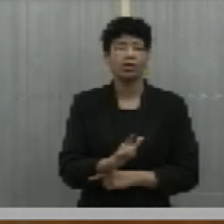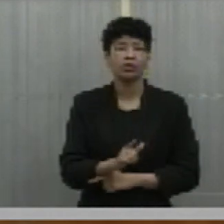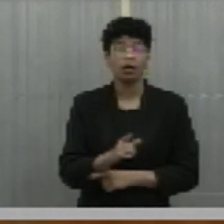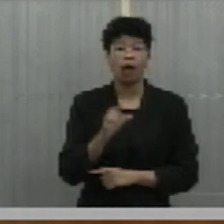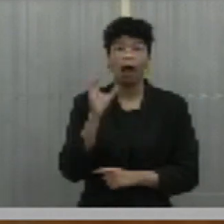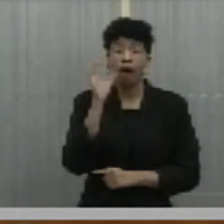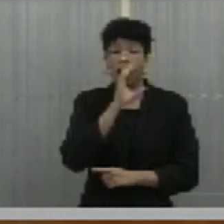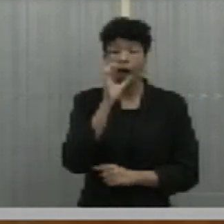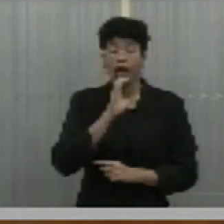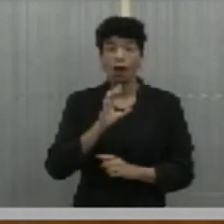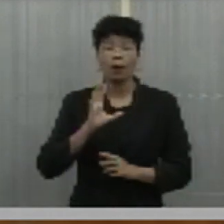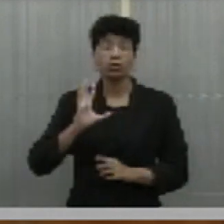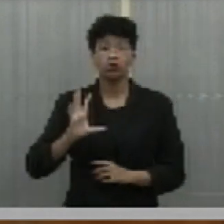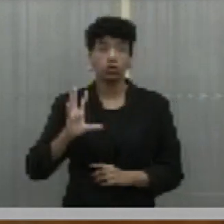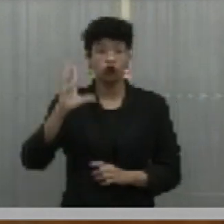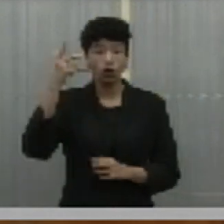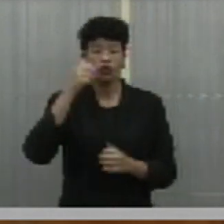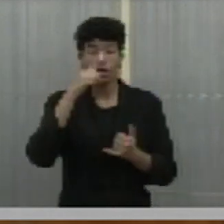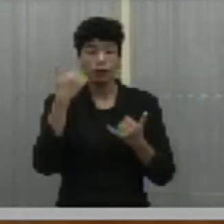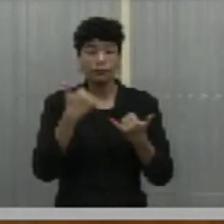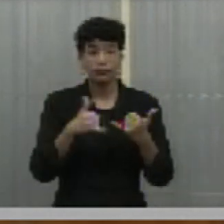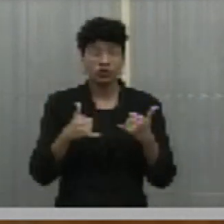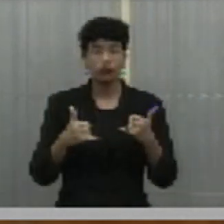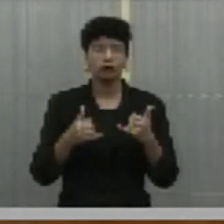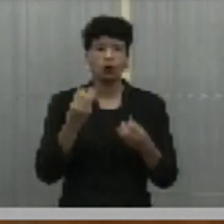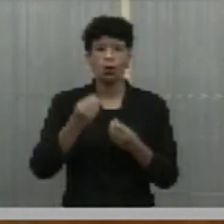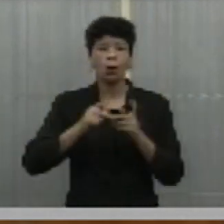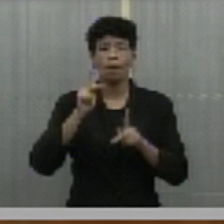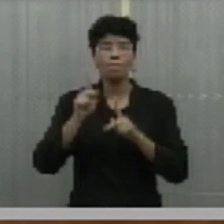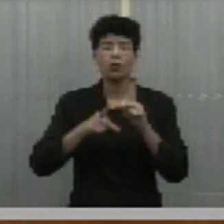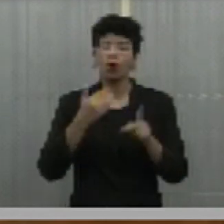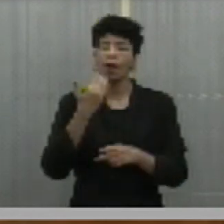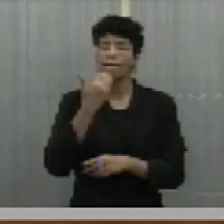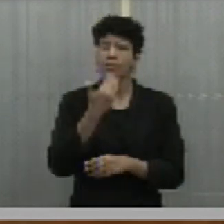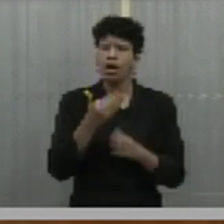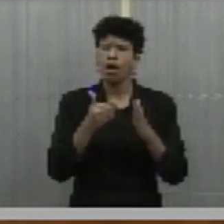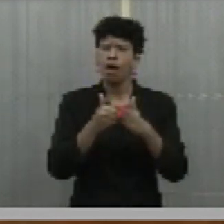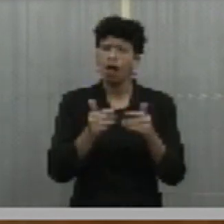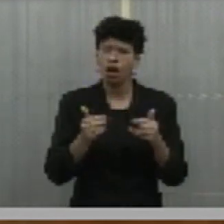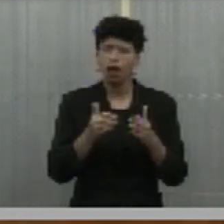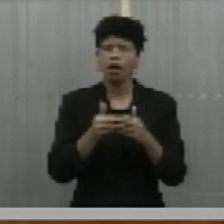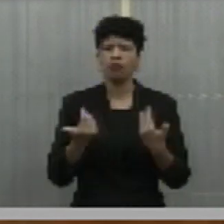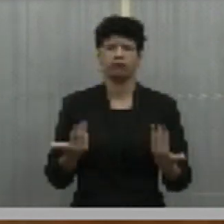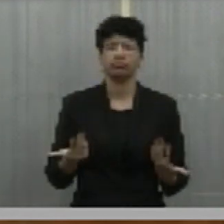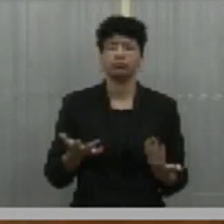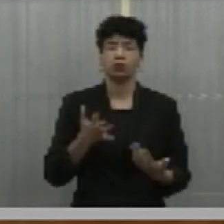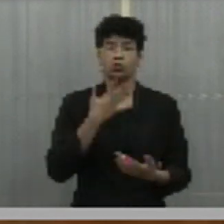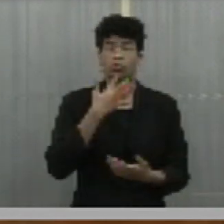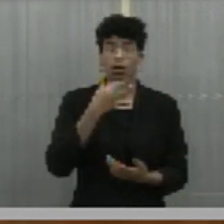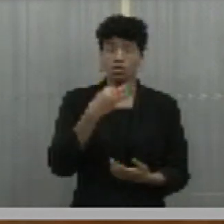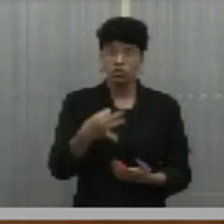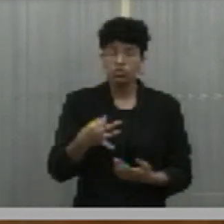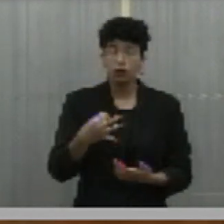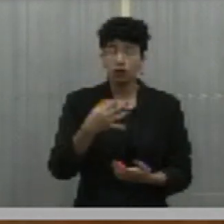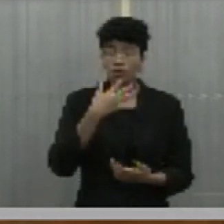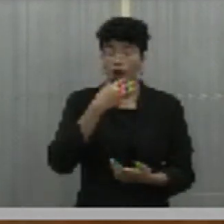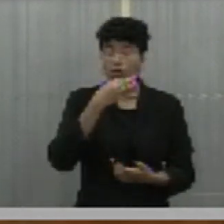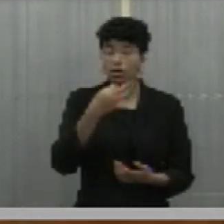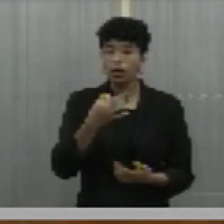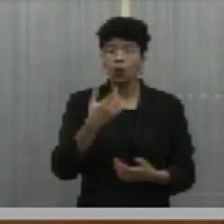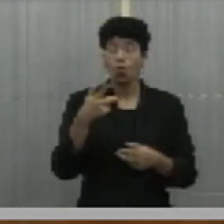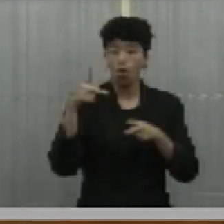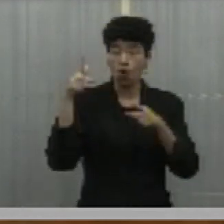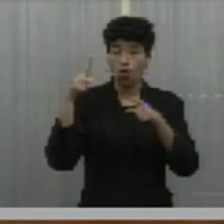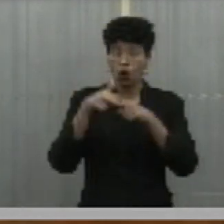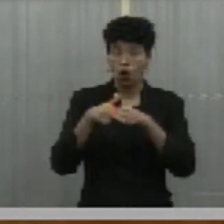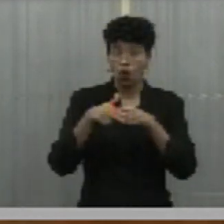tempo rápido, colocar a energia como a população pede e clama. Veja aqui, por exemplo, que quando eles cortam a